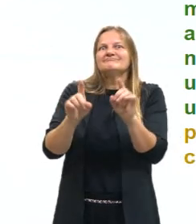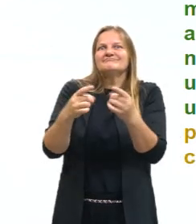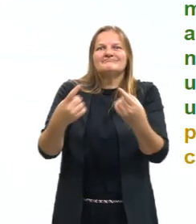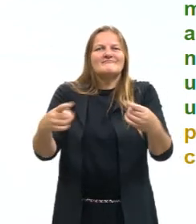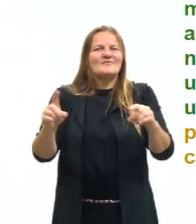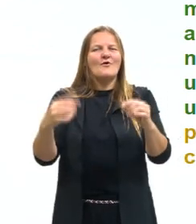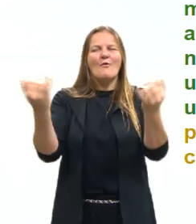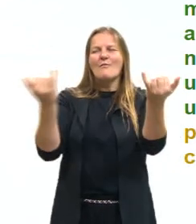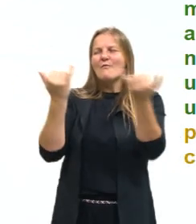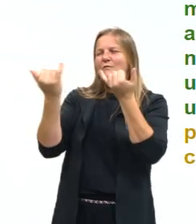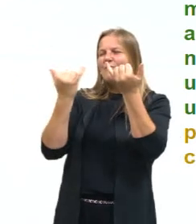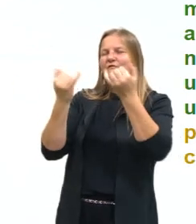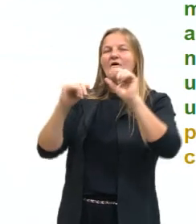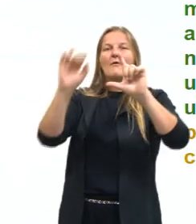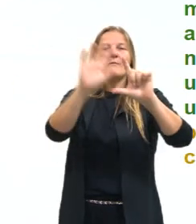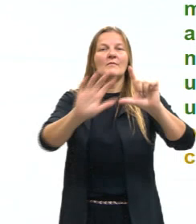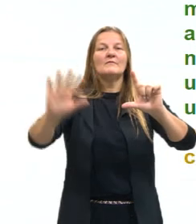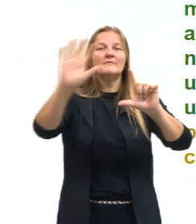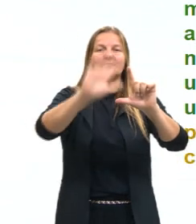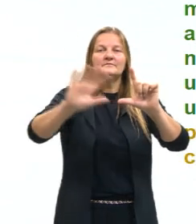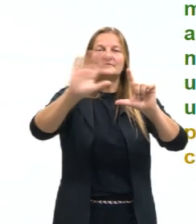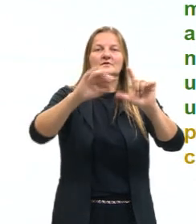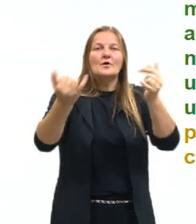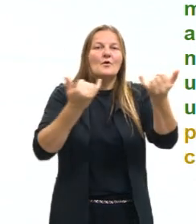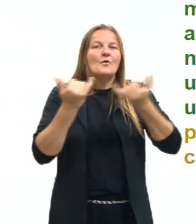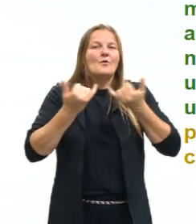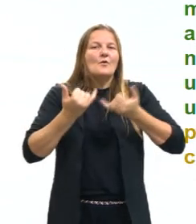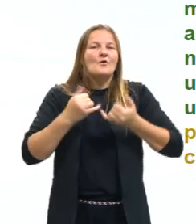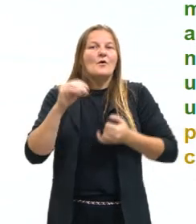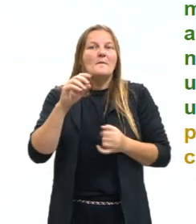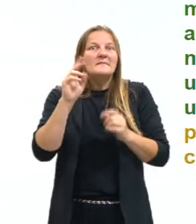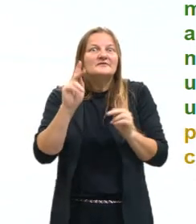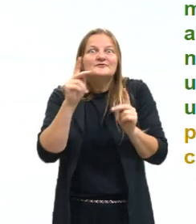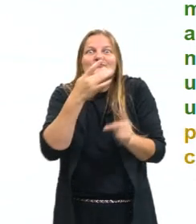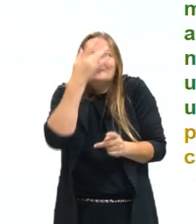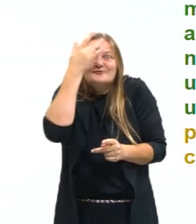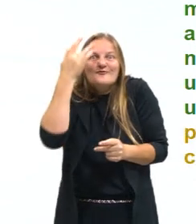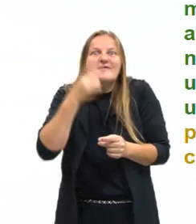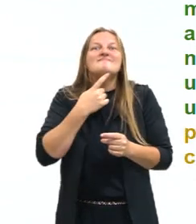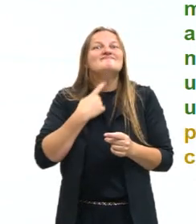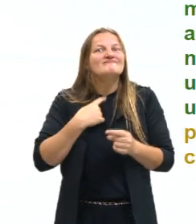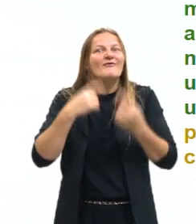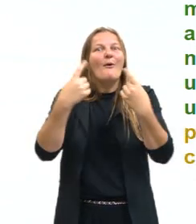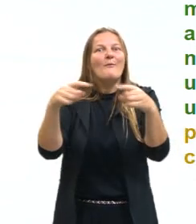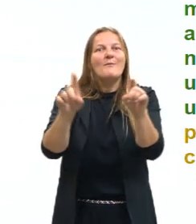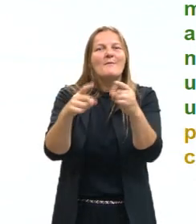pelas plataformas digitais para seus usuários. Introduzi.